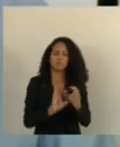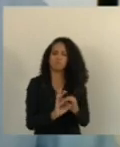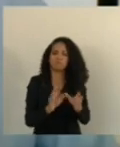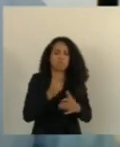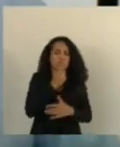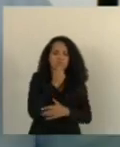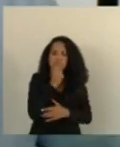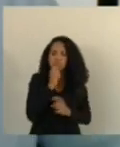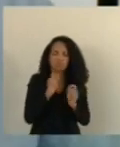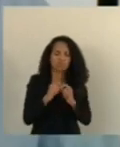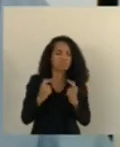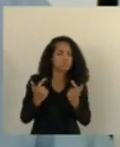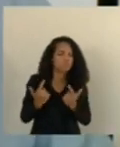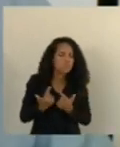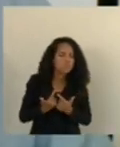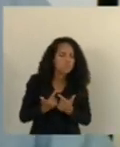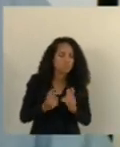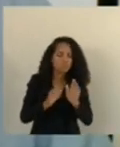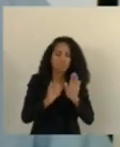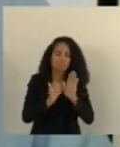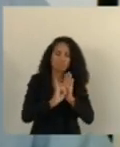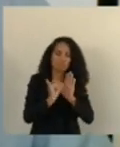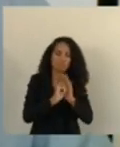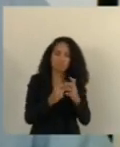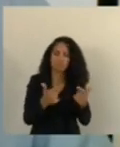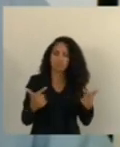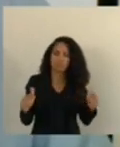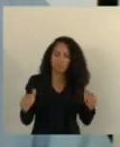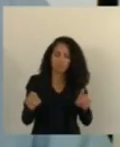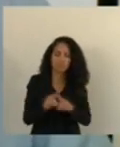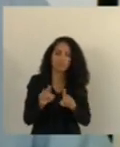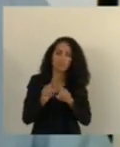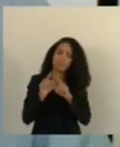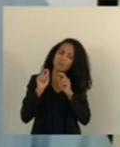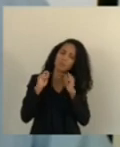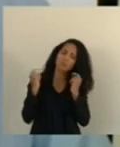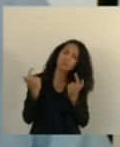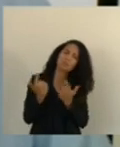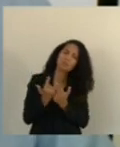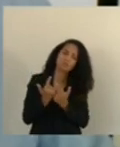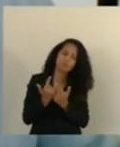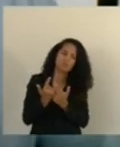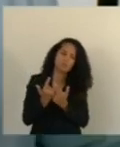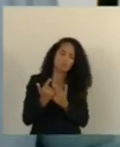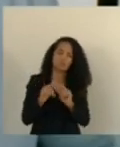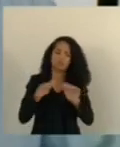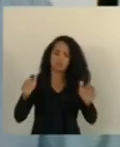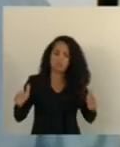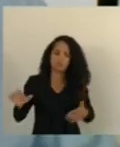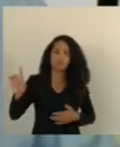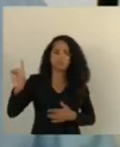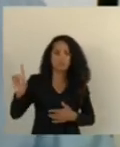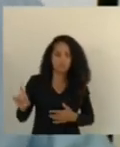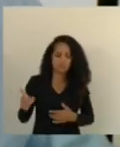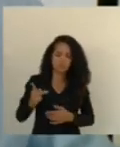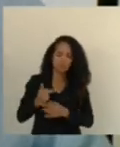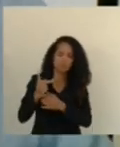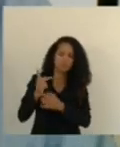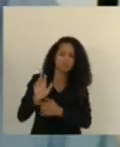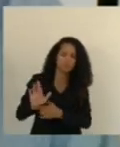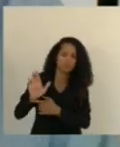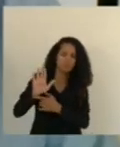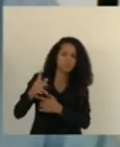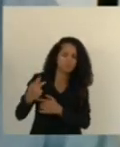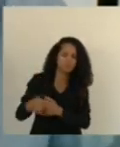além de não ter de tal a assembleia a mesa diretora a procuradoria da casa está